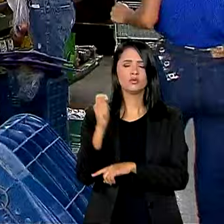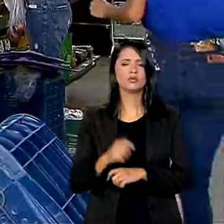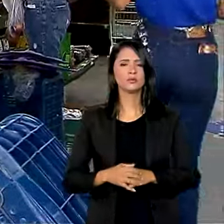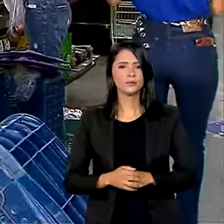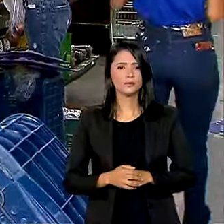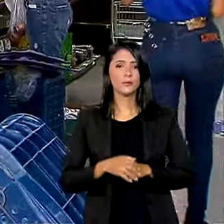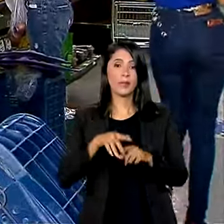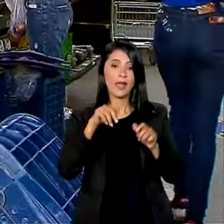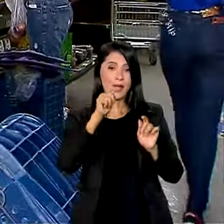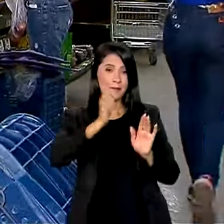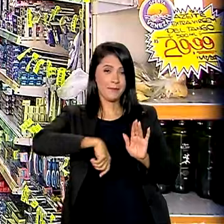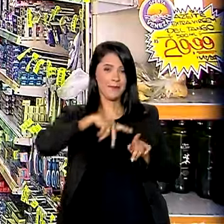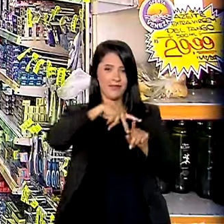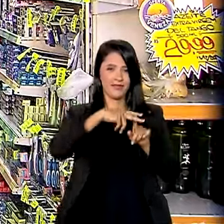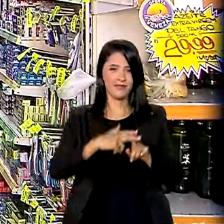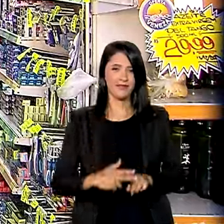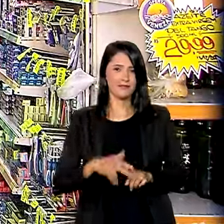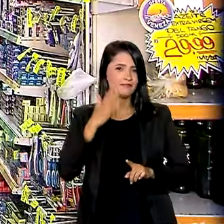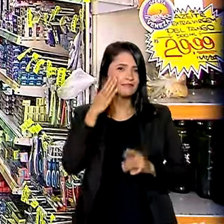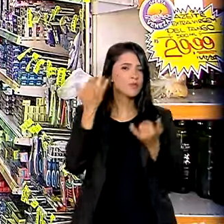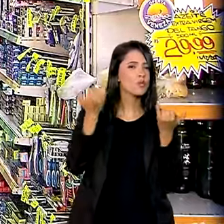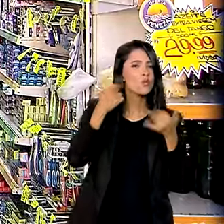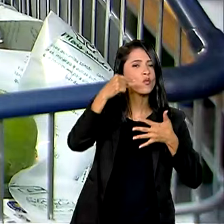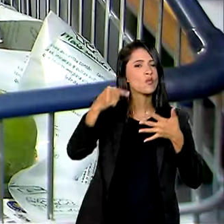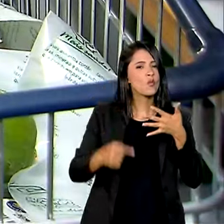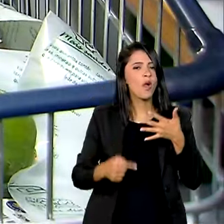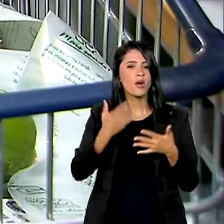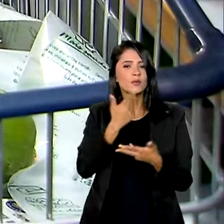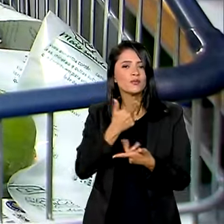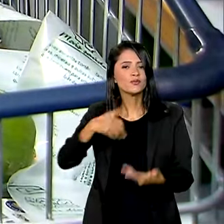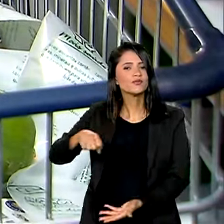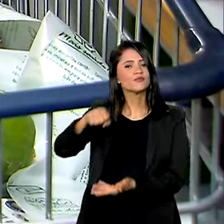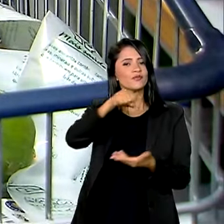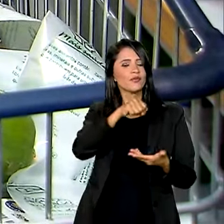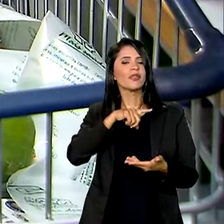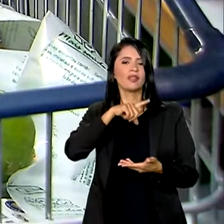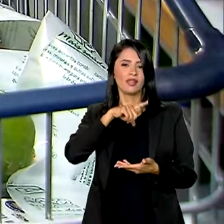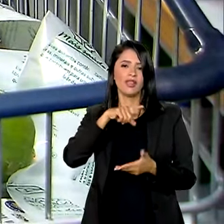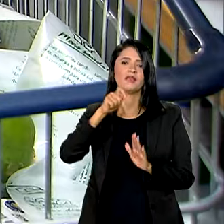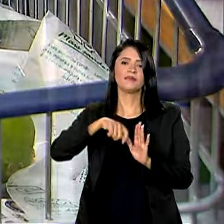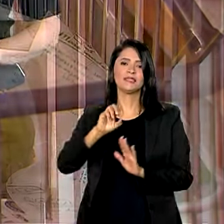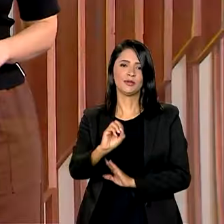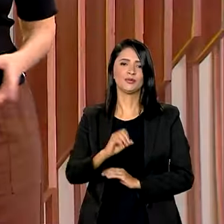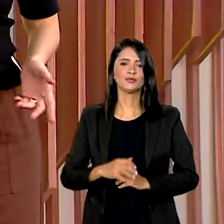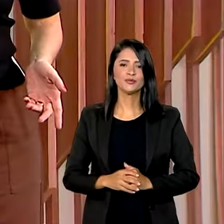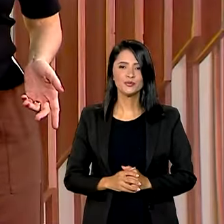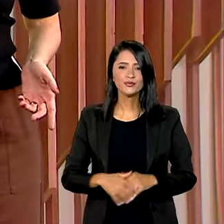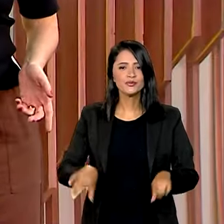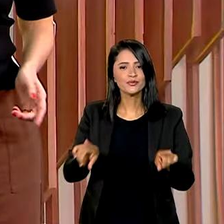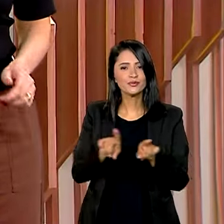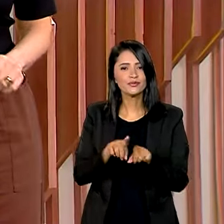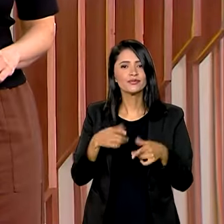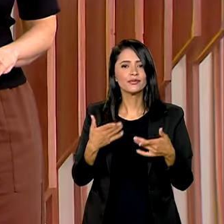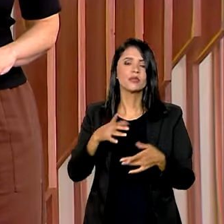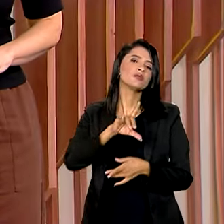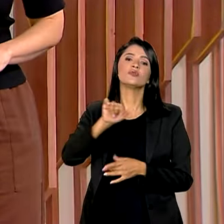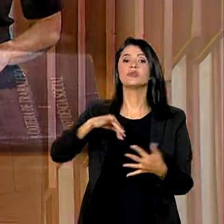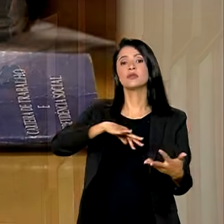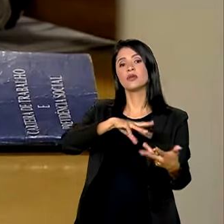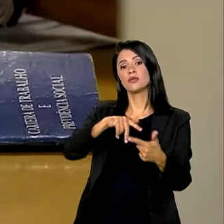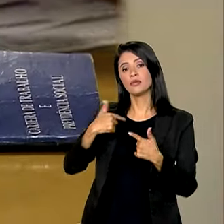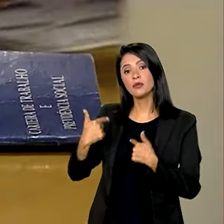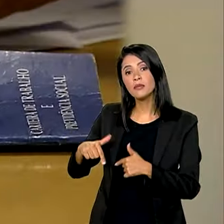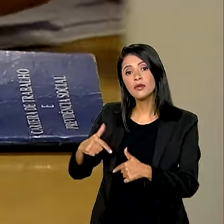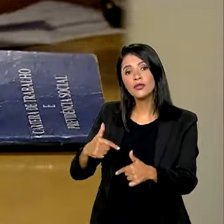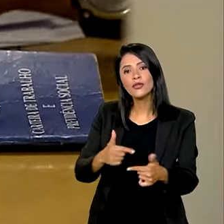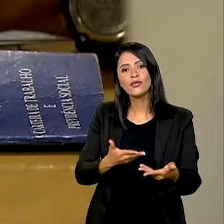Reforma tributária, saiba quais itens da cesta básica terão impostos zerados. E ainda, no Dia Internacional do